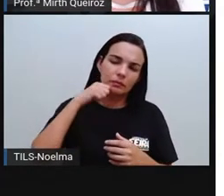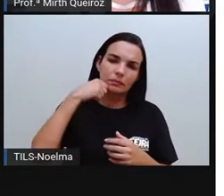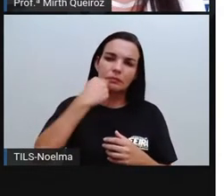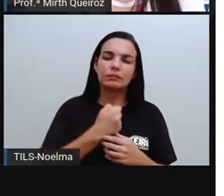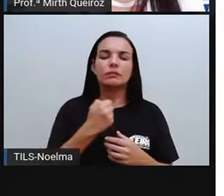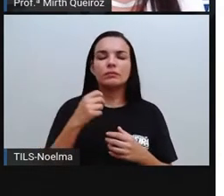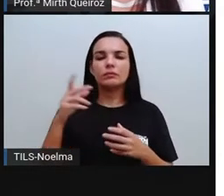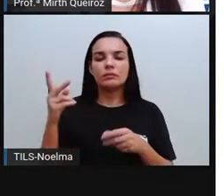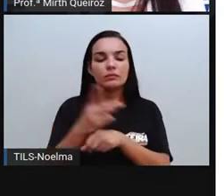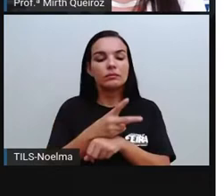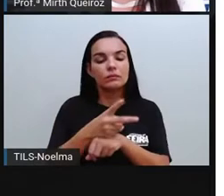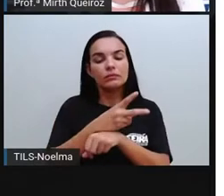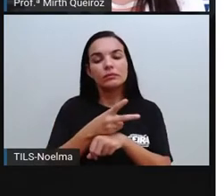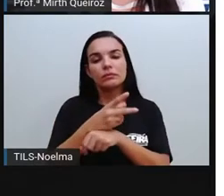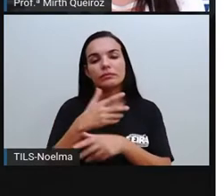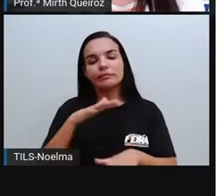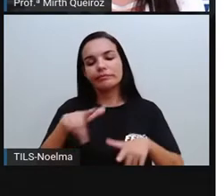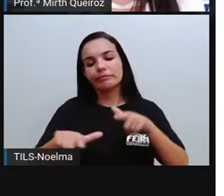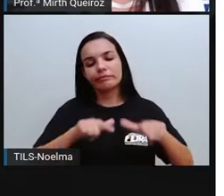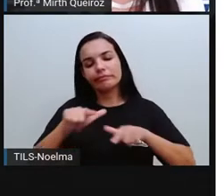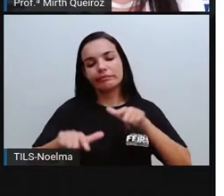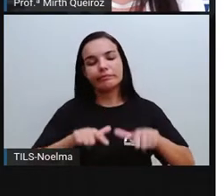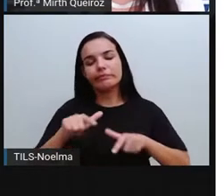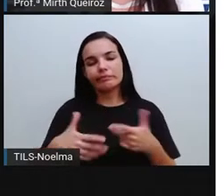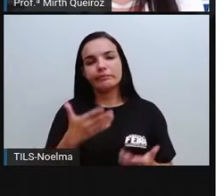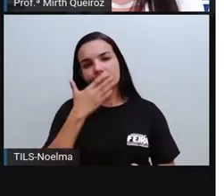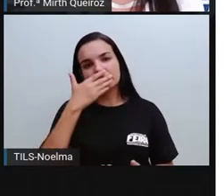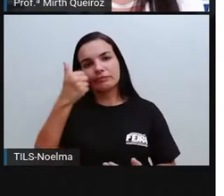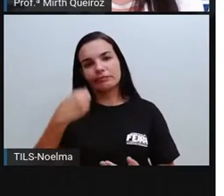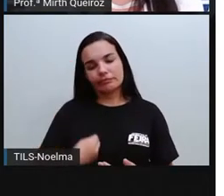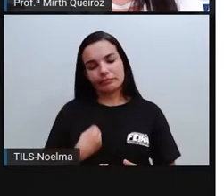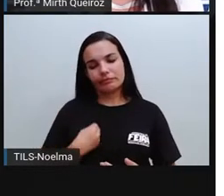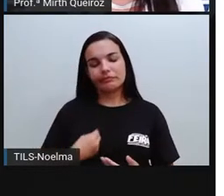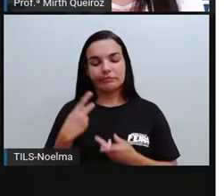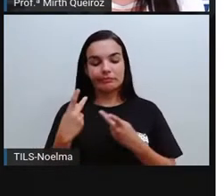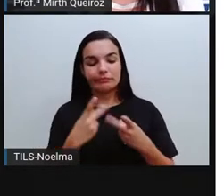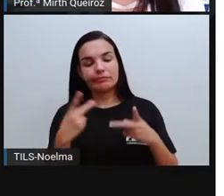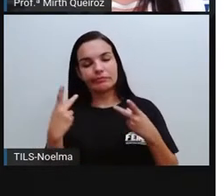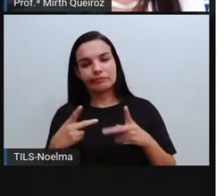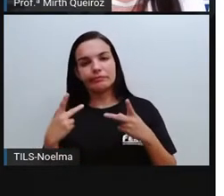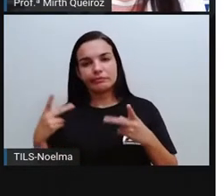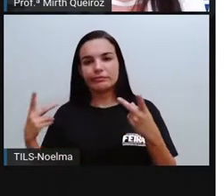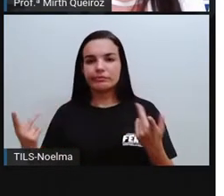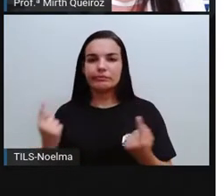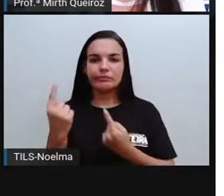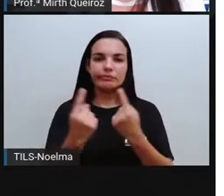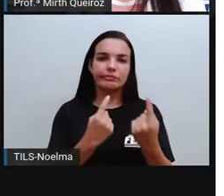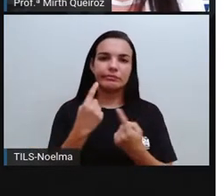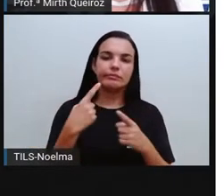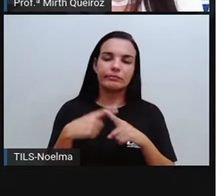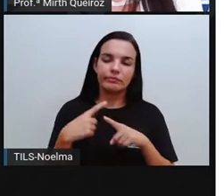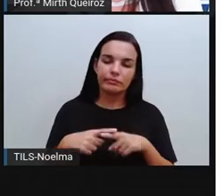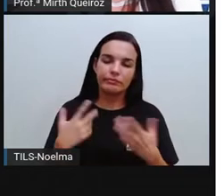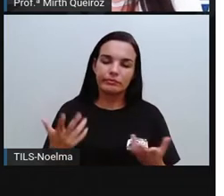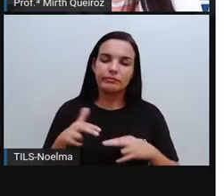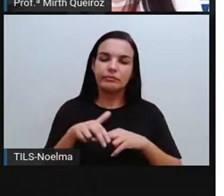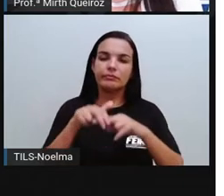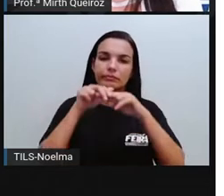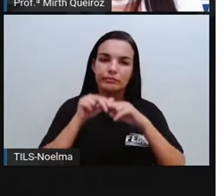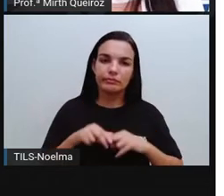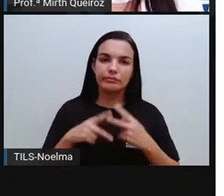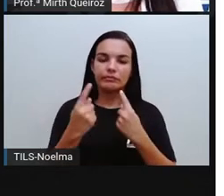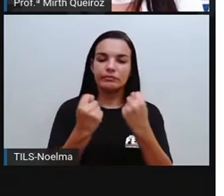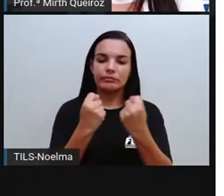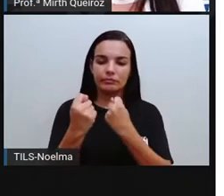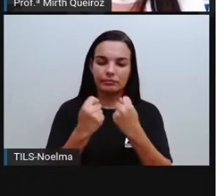De emprego, né? Tentando melhorar suas condições de vida, as questões econômicas. Foi aí o que fez com